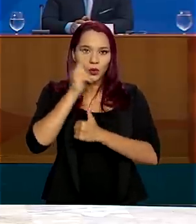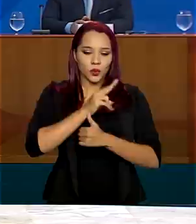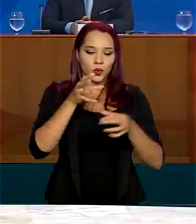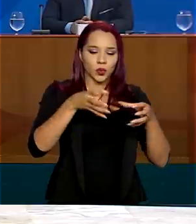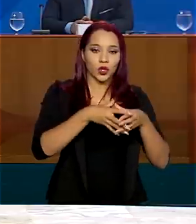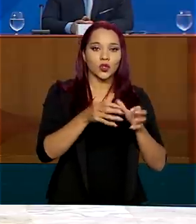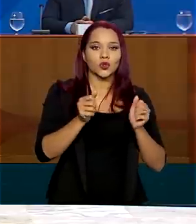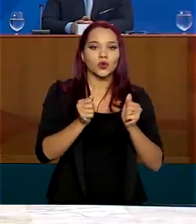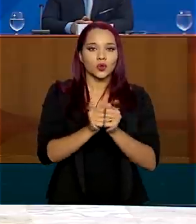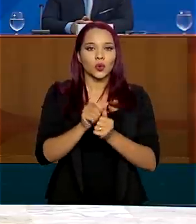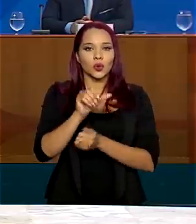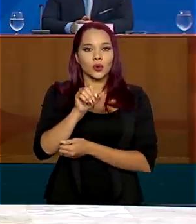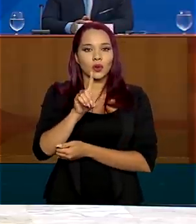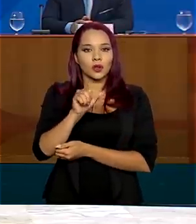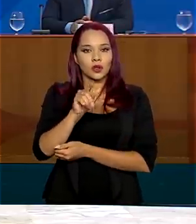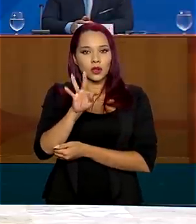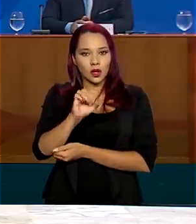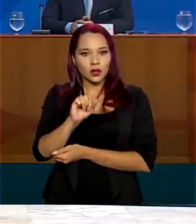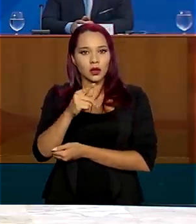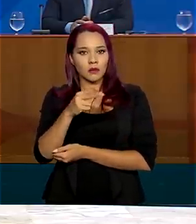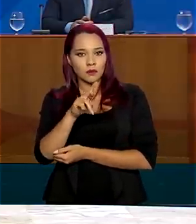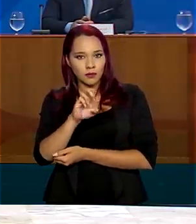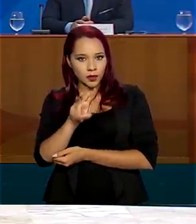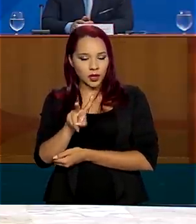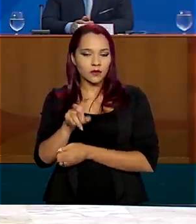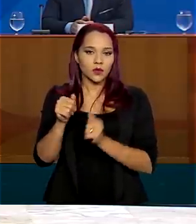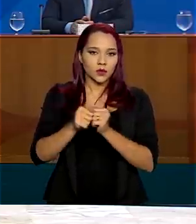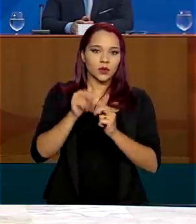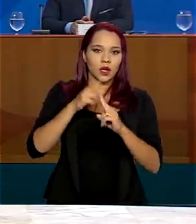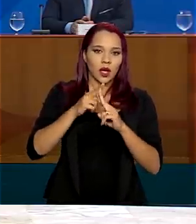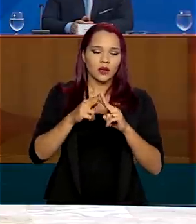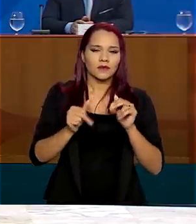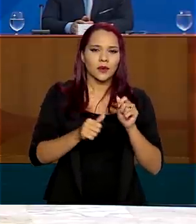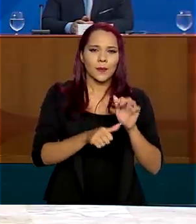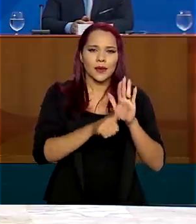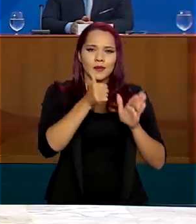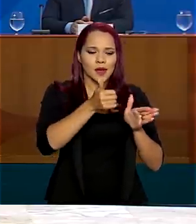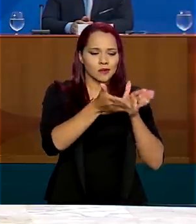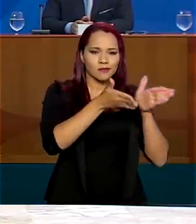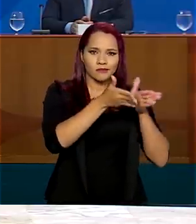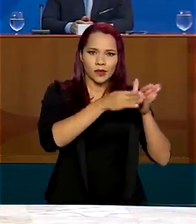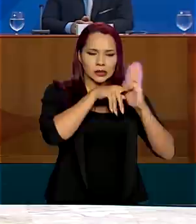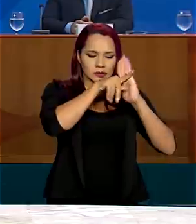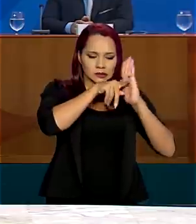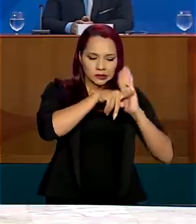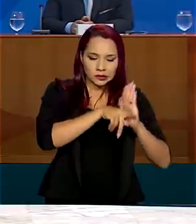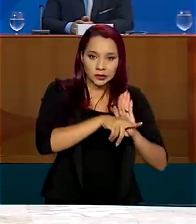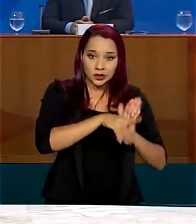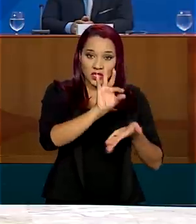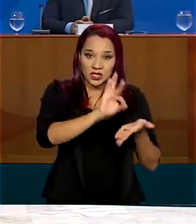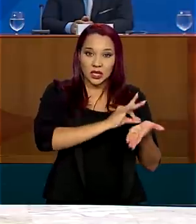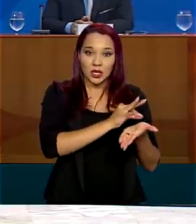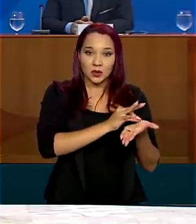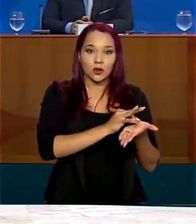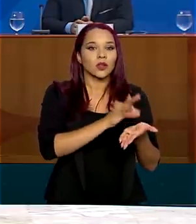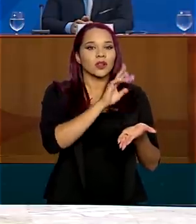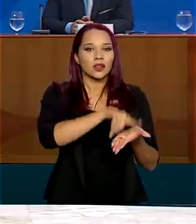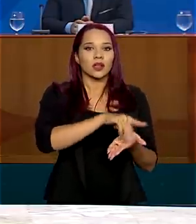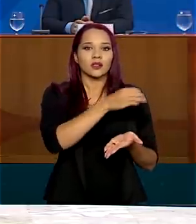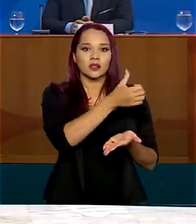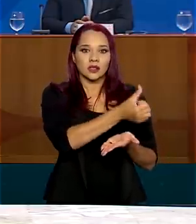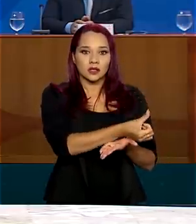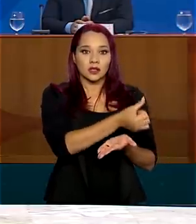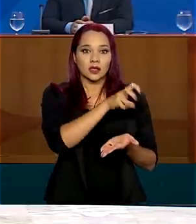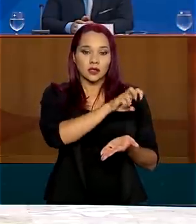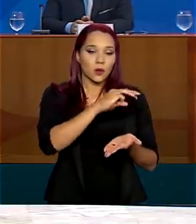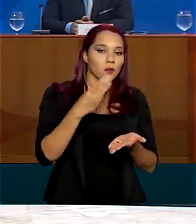Dataprev e a Caixa, fez uma primeira triagem nos inscritos no Cadastro Único, que são 75 milhões de brasileiros e